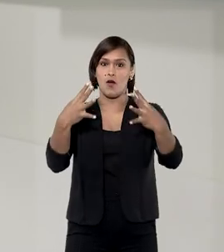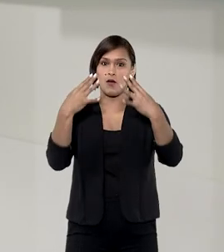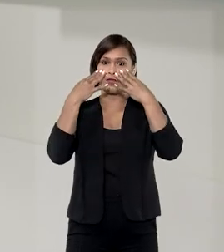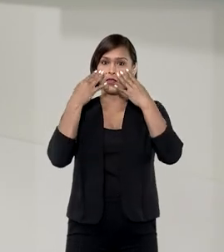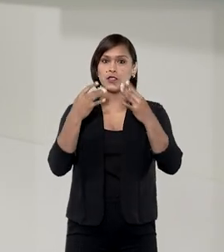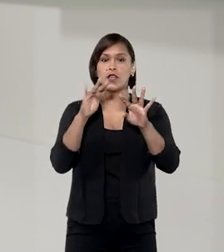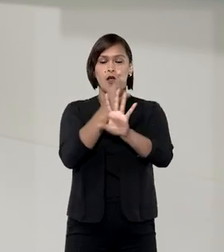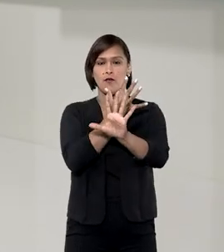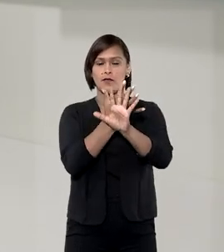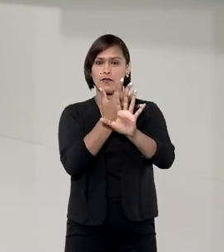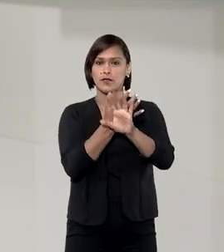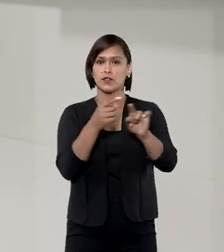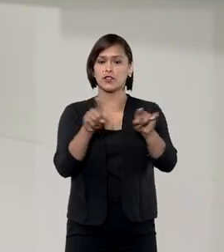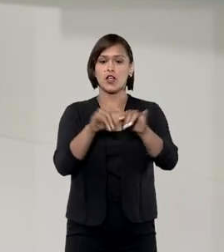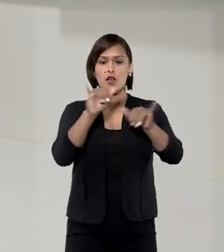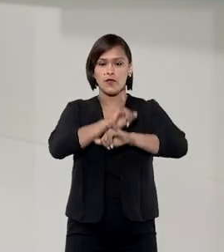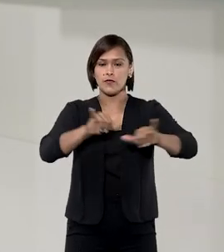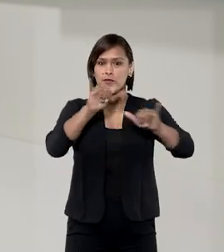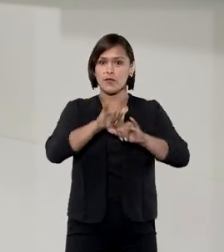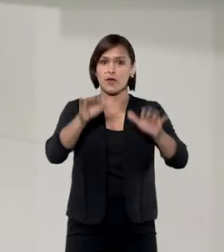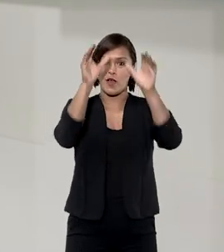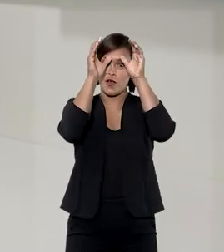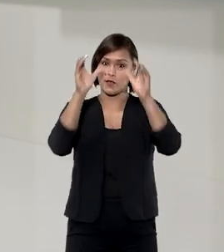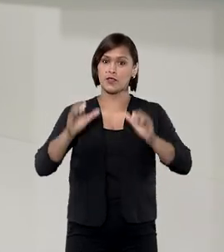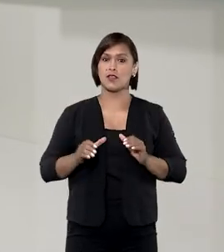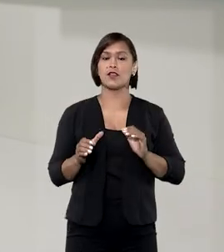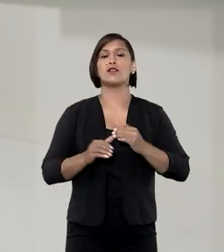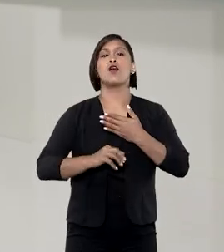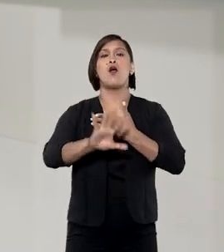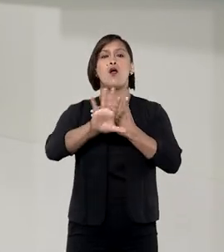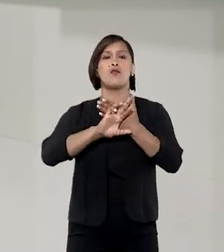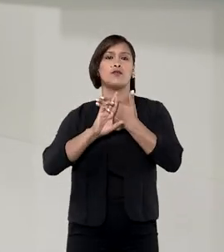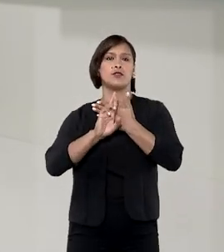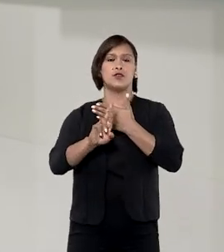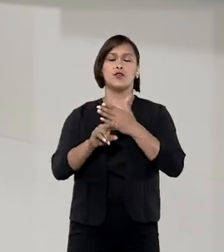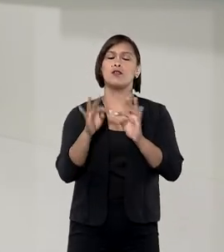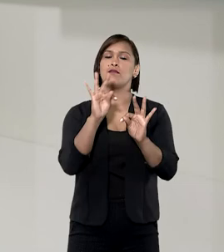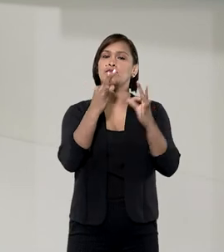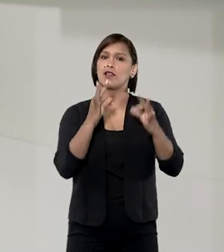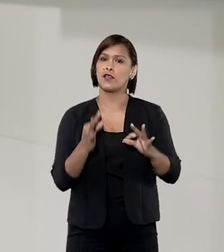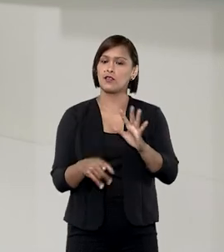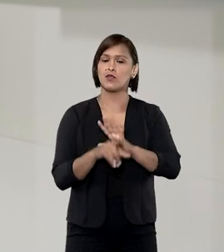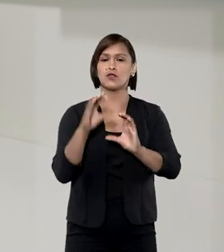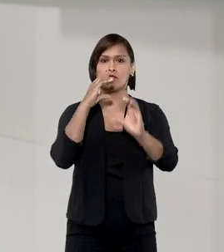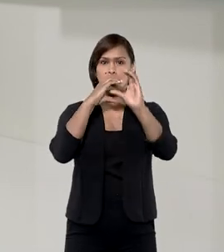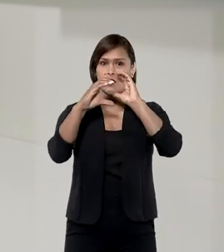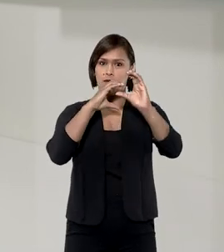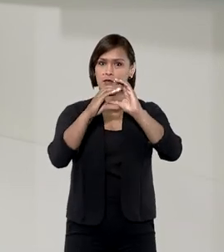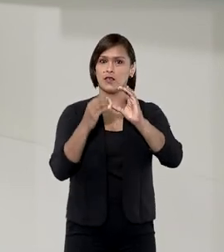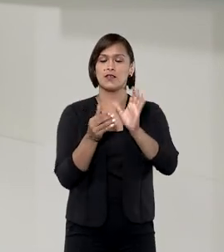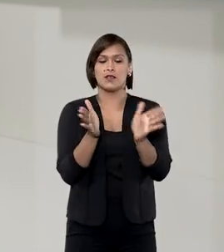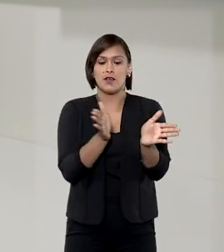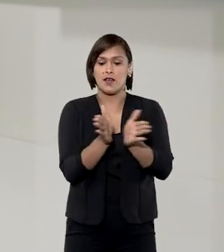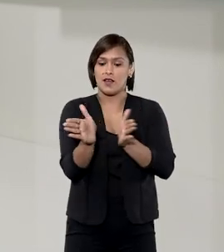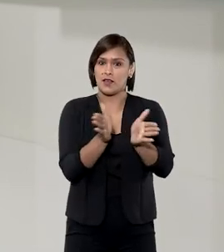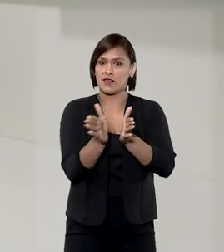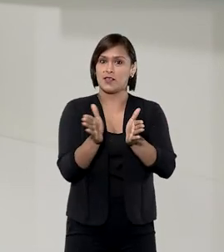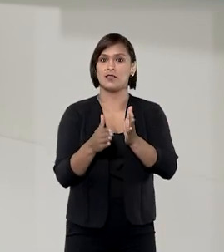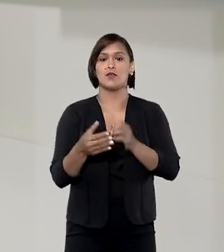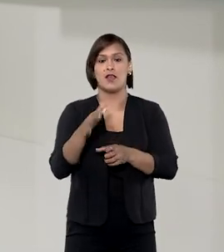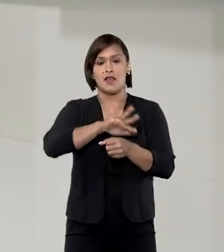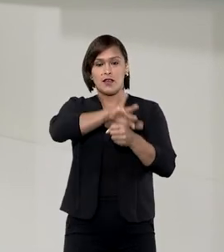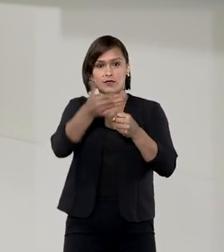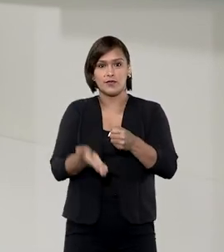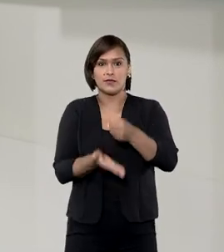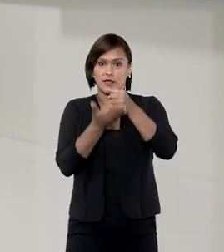sessões, serviços de informações ao cidadão, ouvidoria, tecnologia da informação e comunicação, acessibilidade e